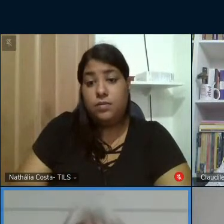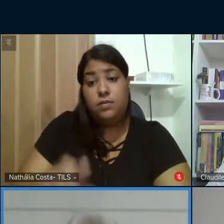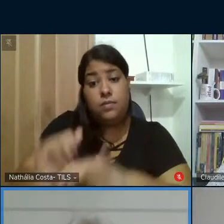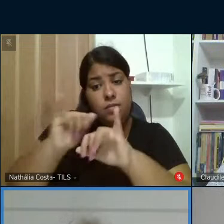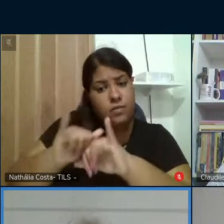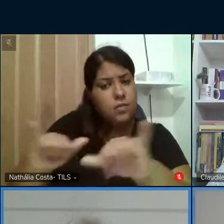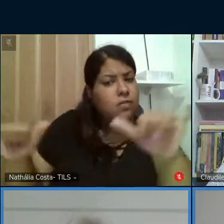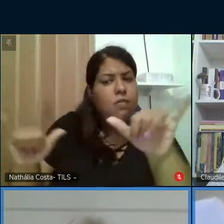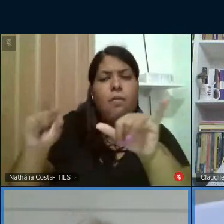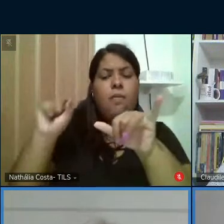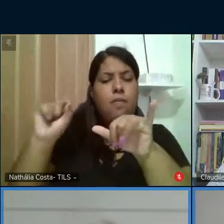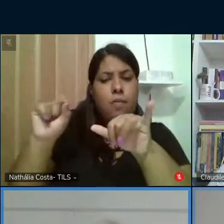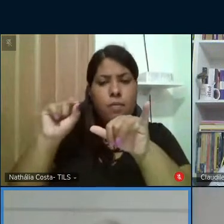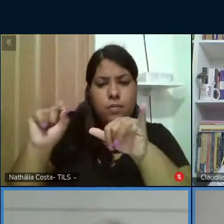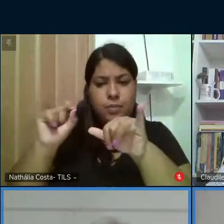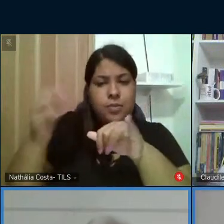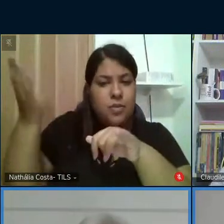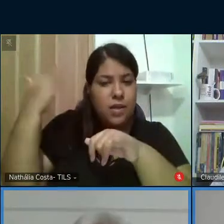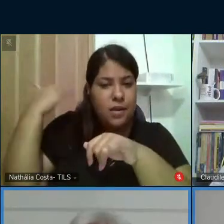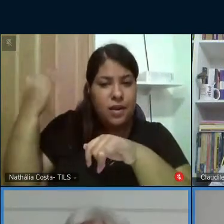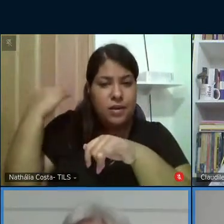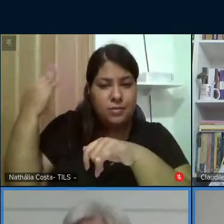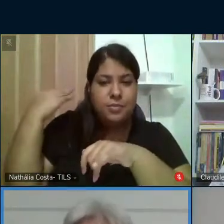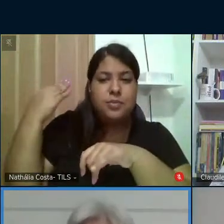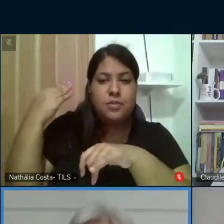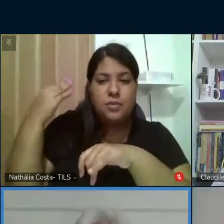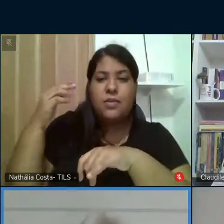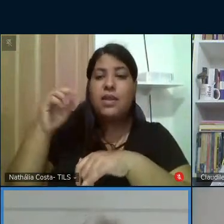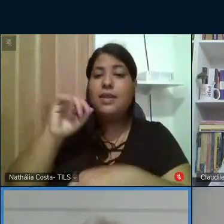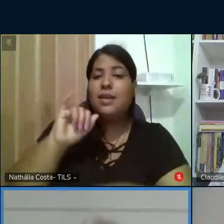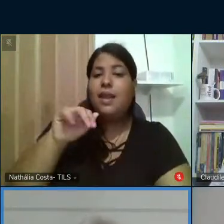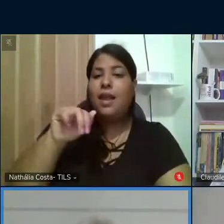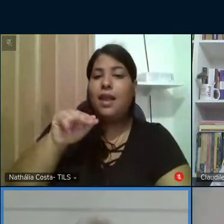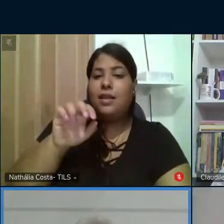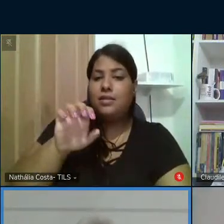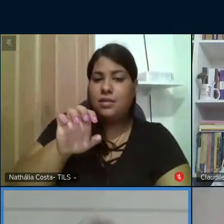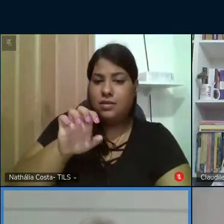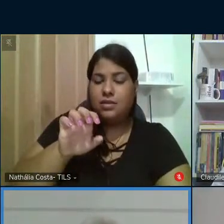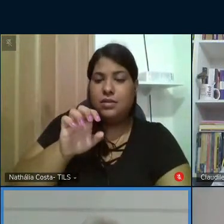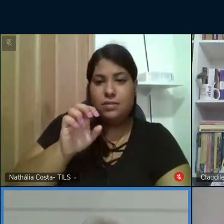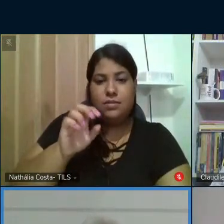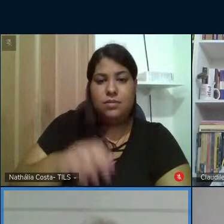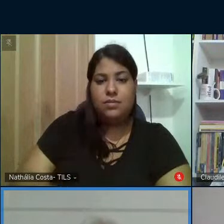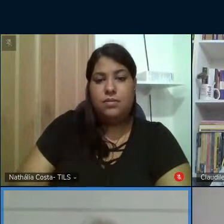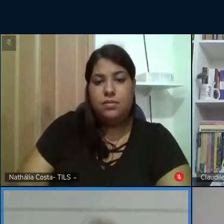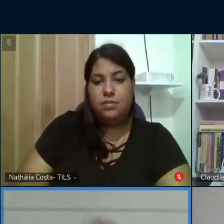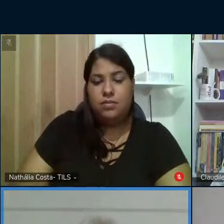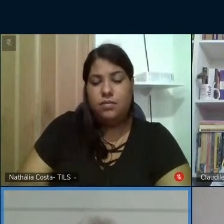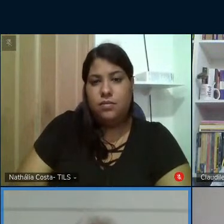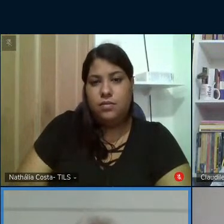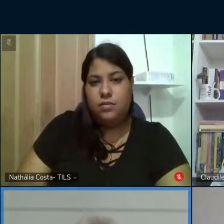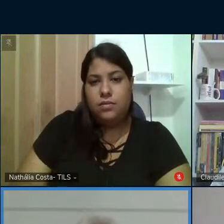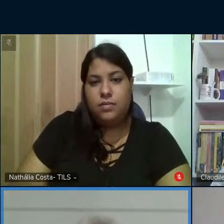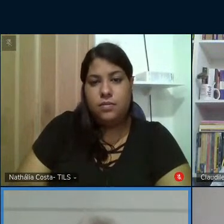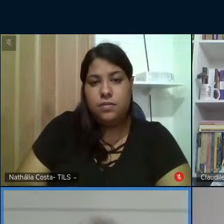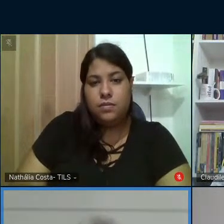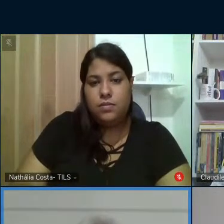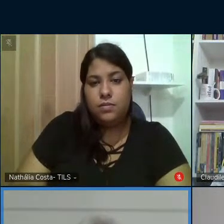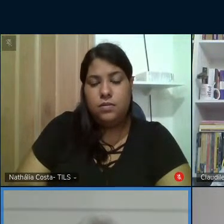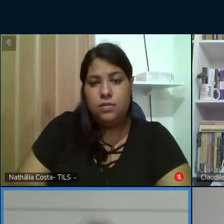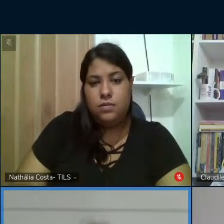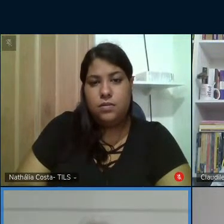dizer como disse Mastroianni na ocasião da da da